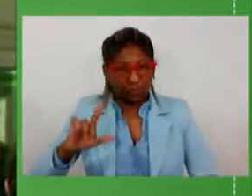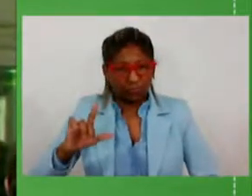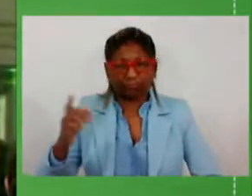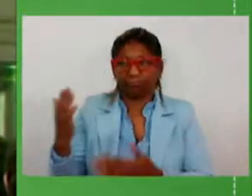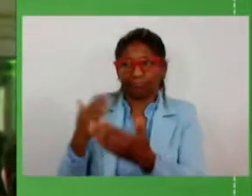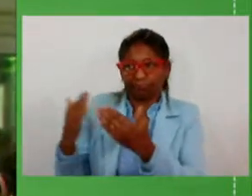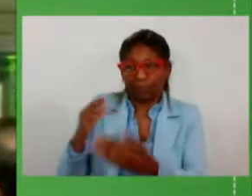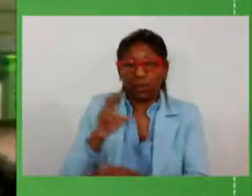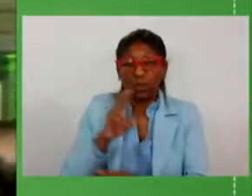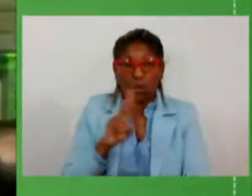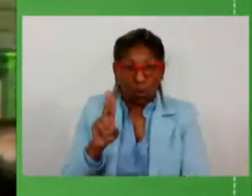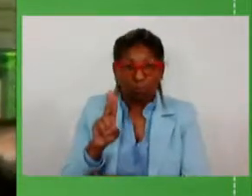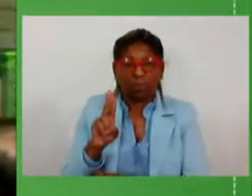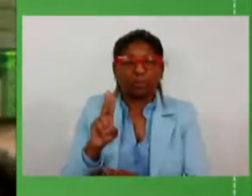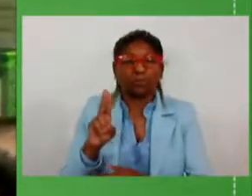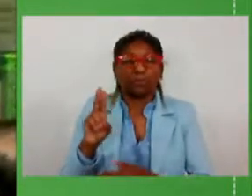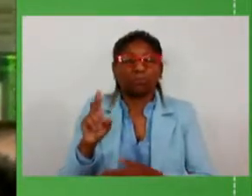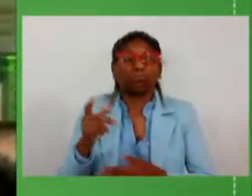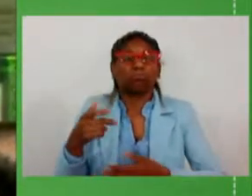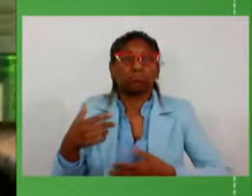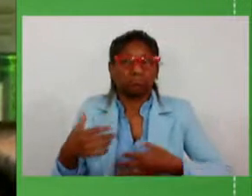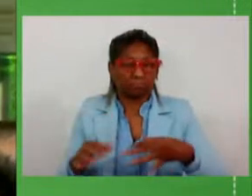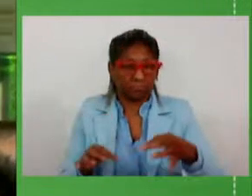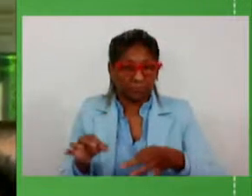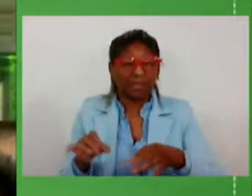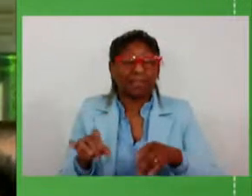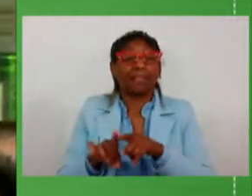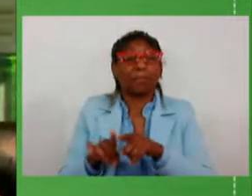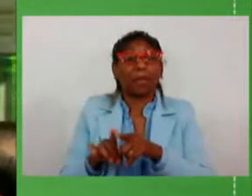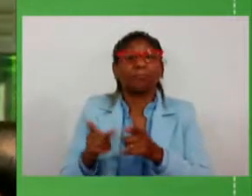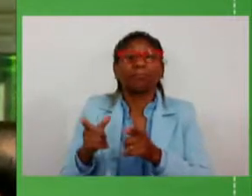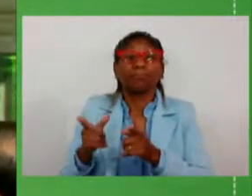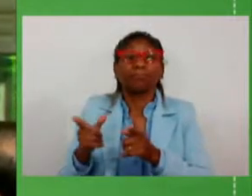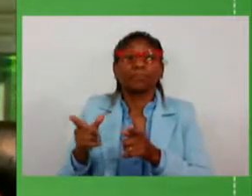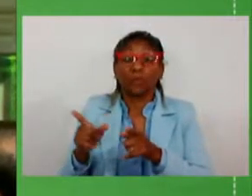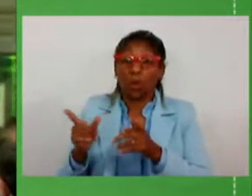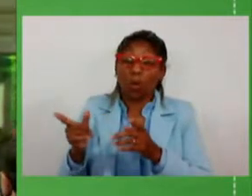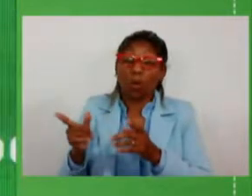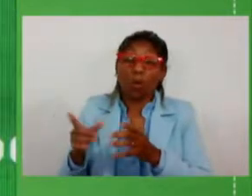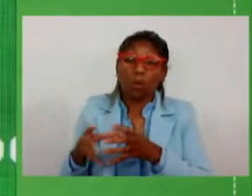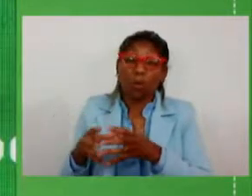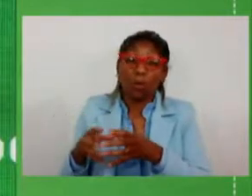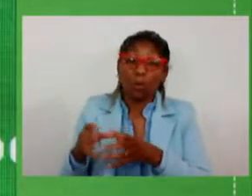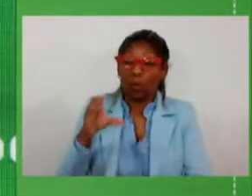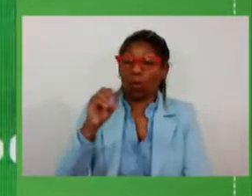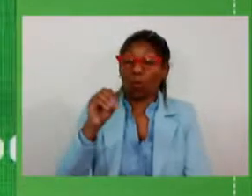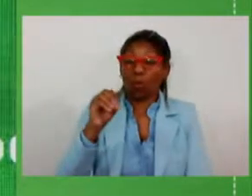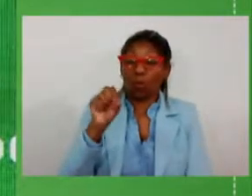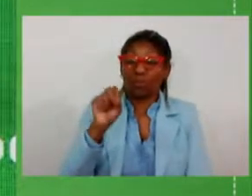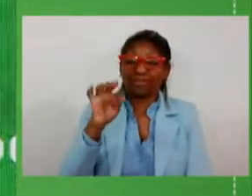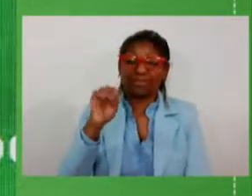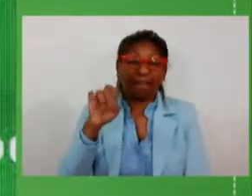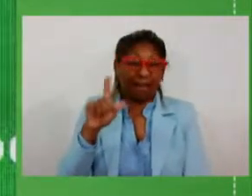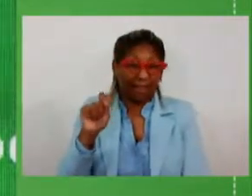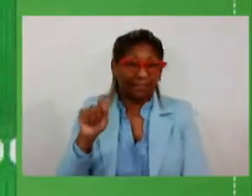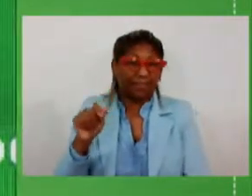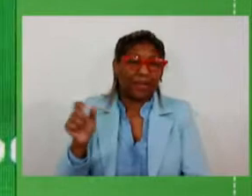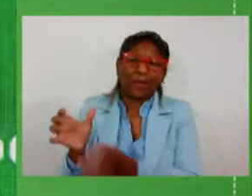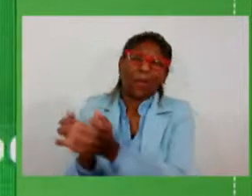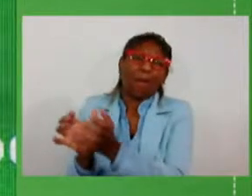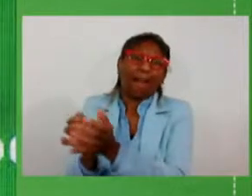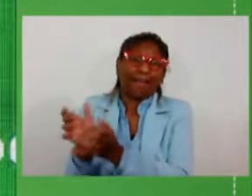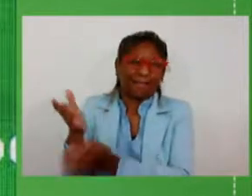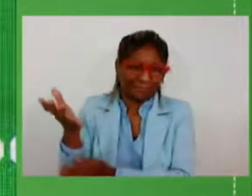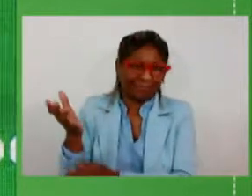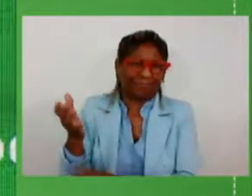do Executivo meu companheiro de partido secretário Juvir Costella que é um dos está bem feliz hoje, né